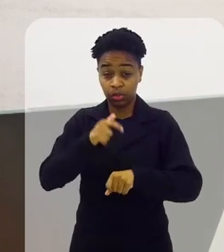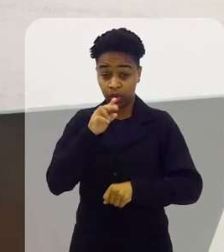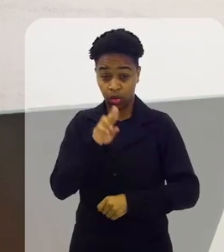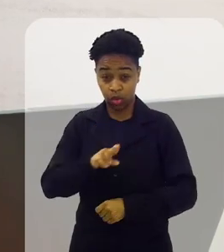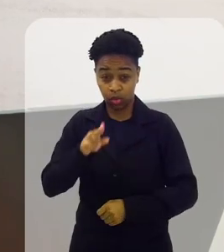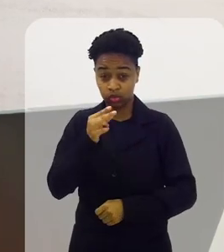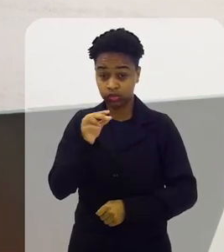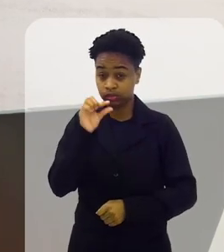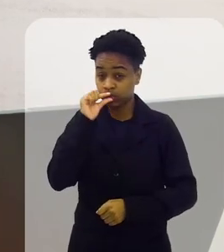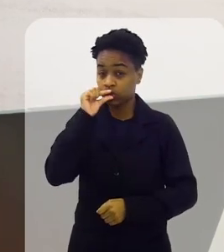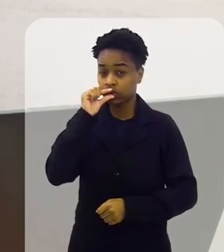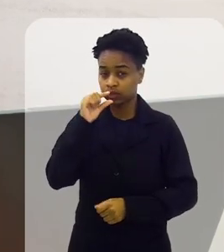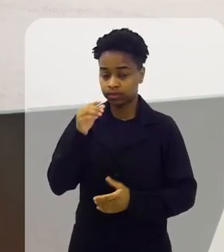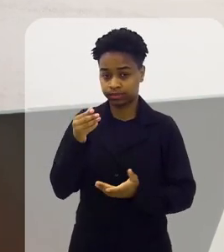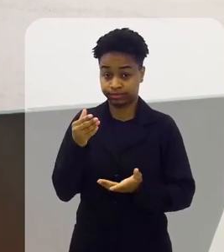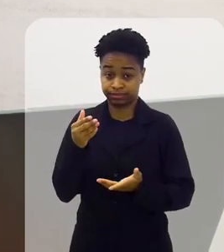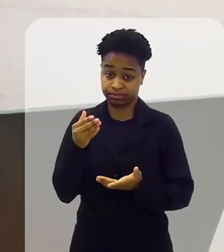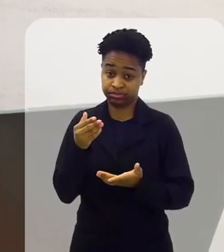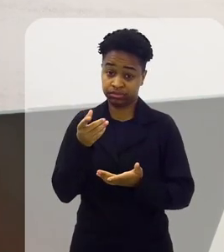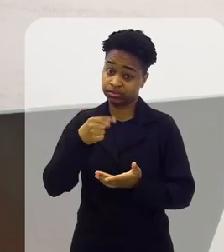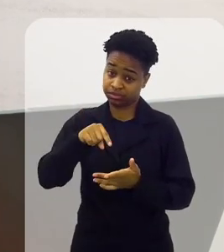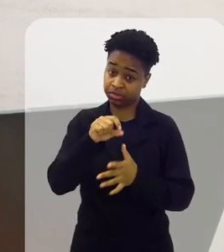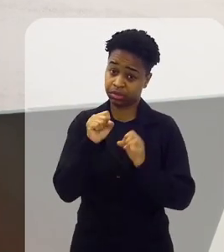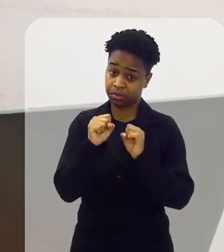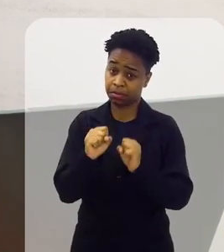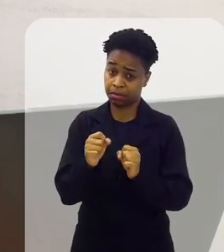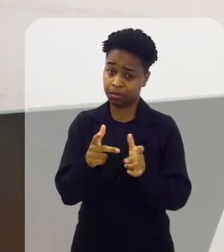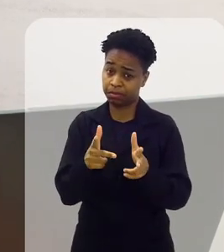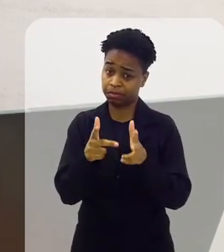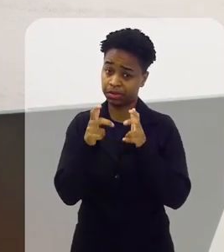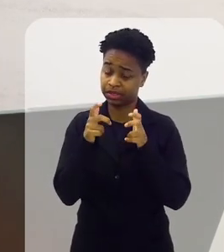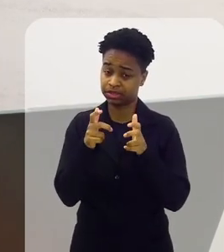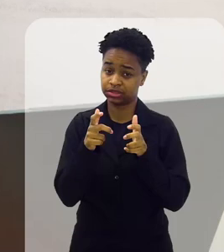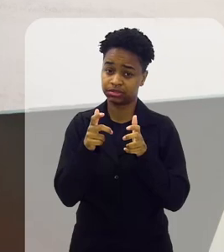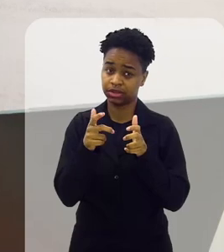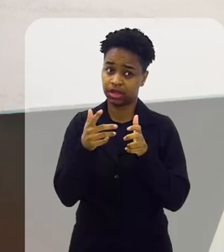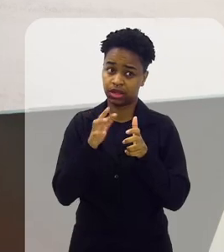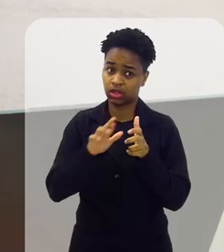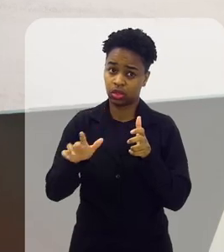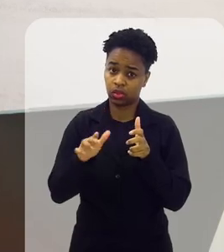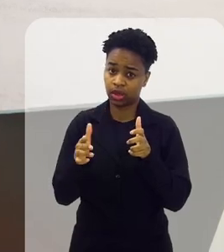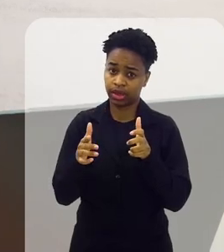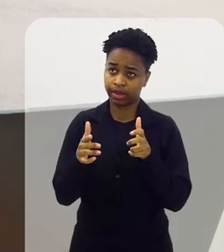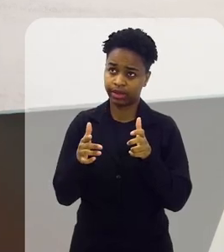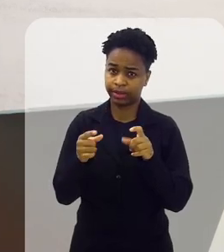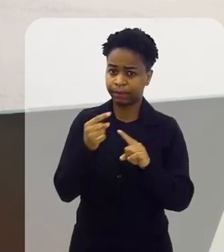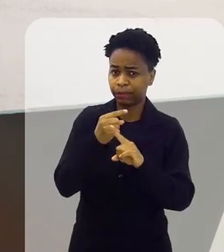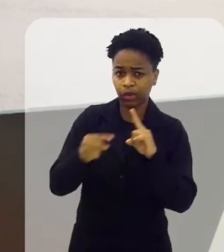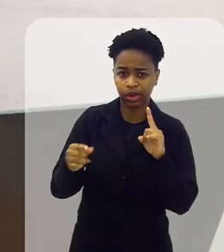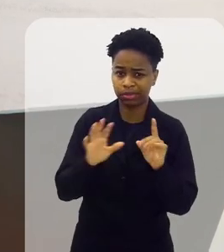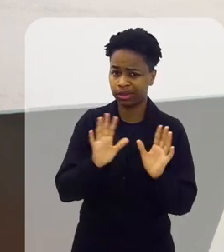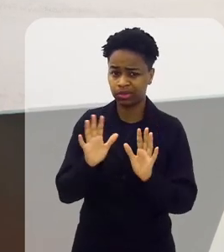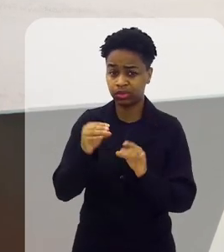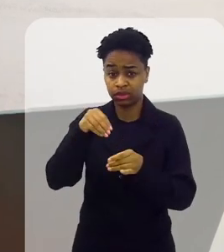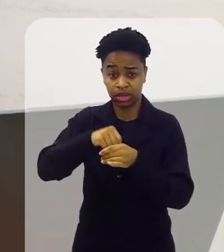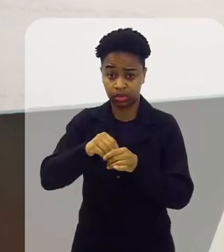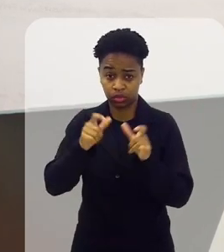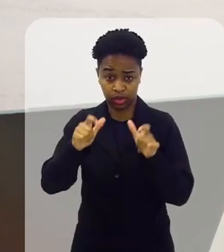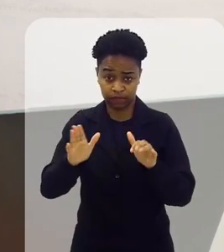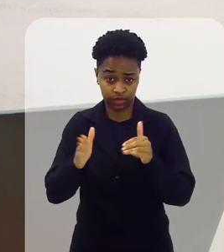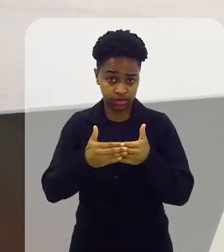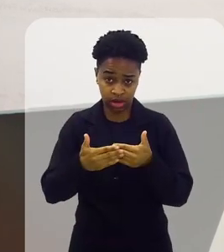usa o vape, e você pode ver, ele não é proibido dentro de